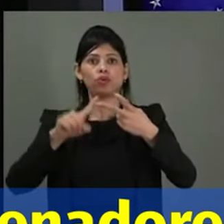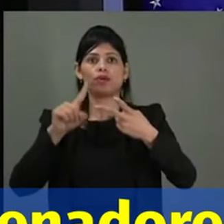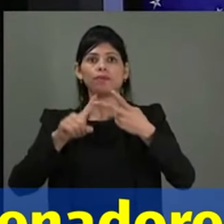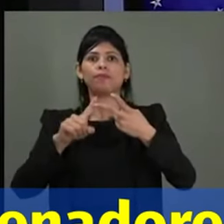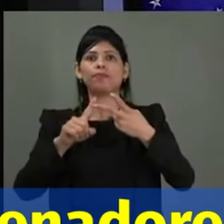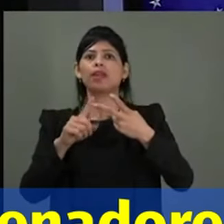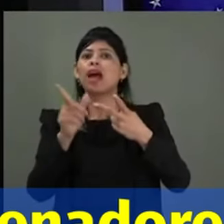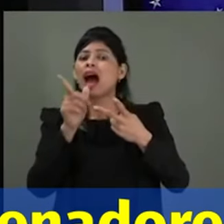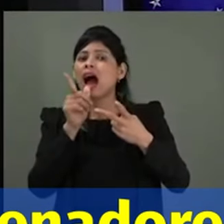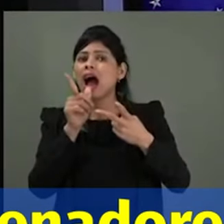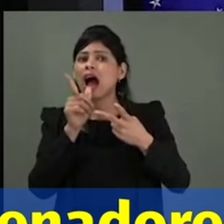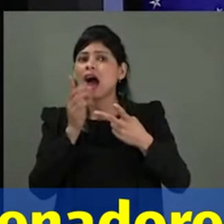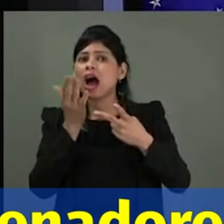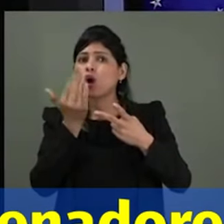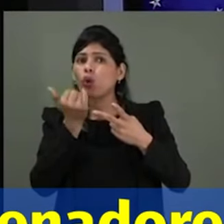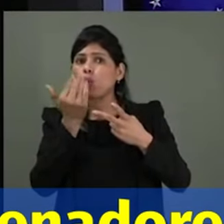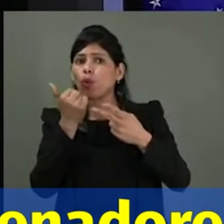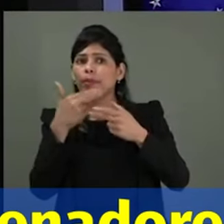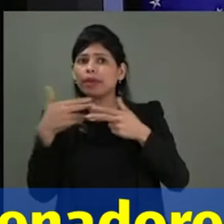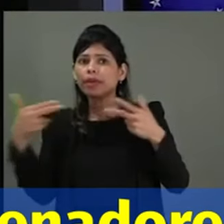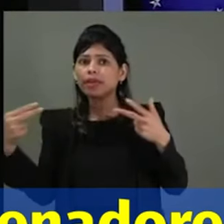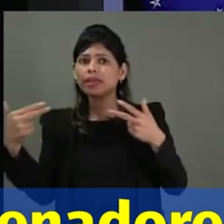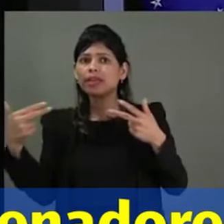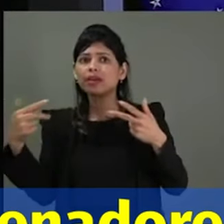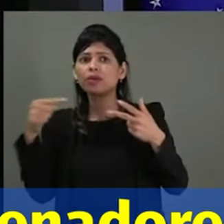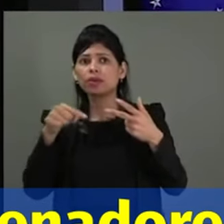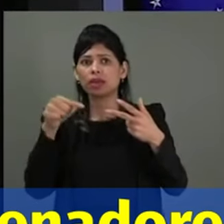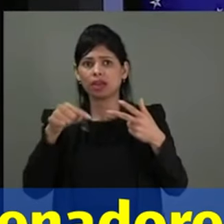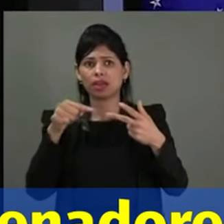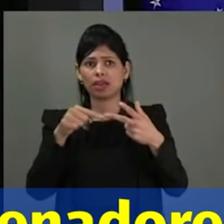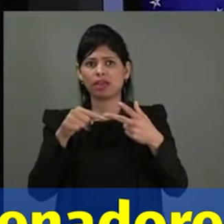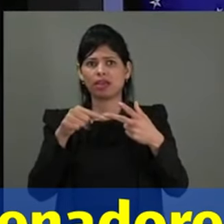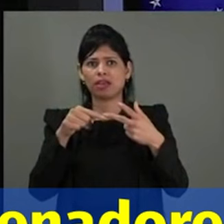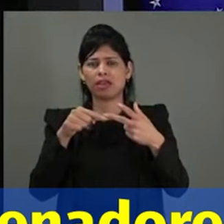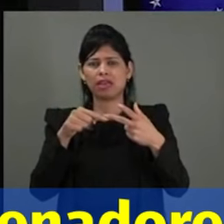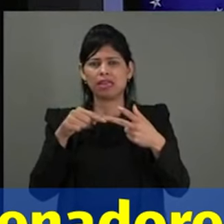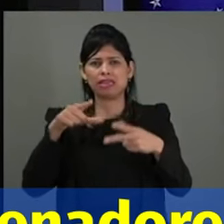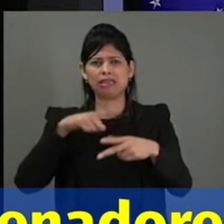aqui, está aqui, pedaços de rato